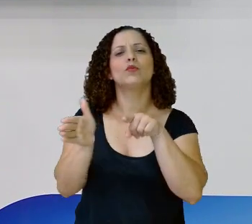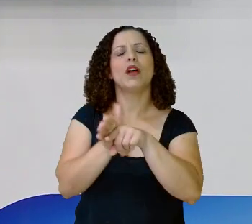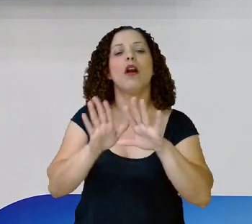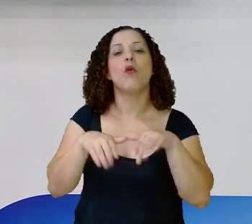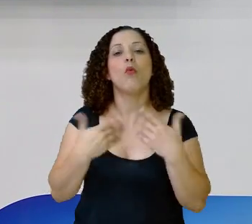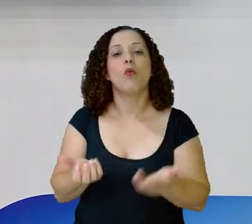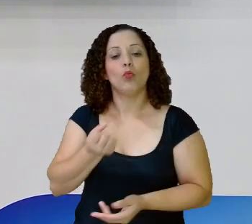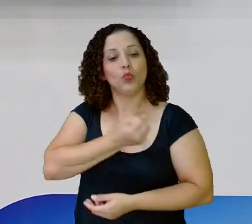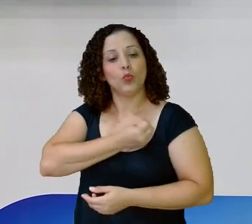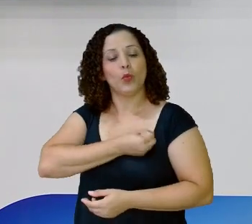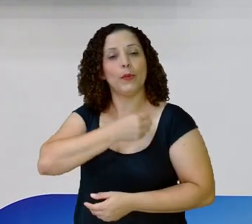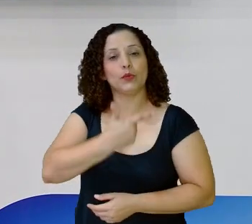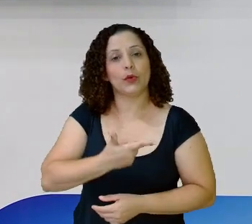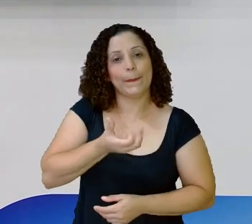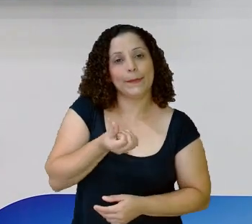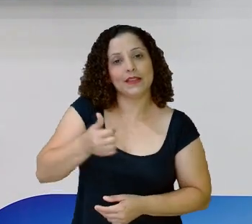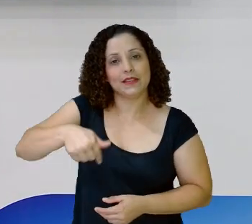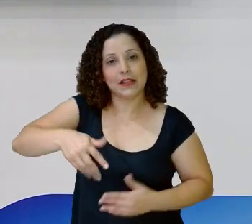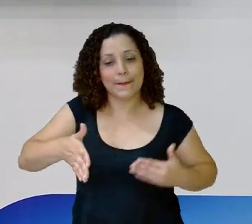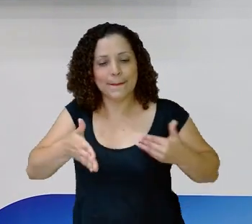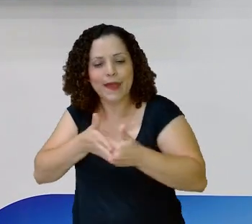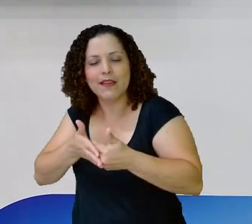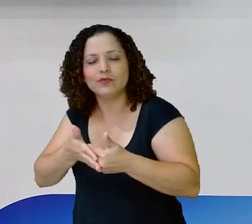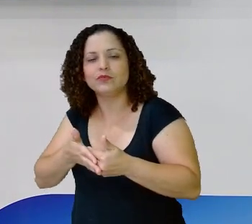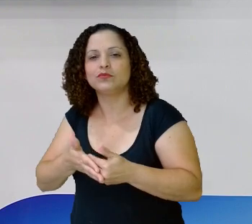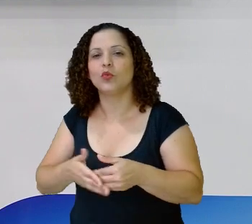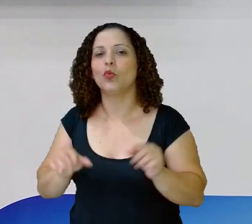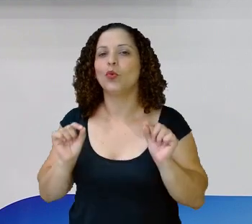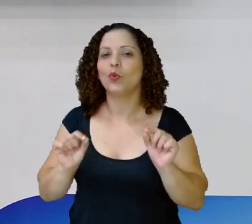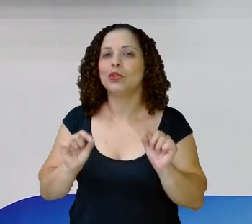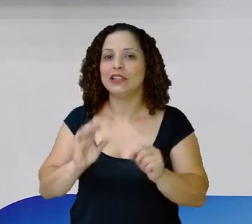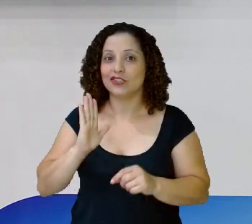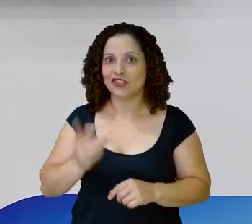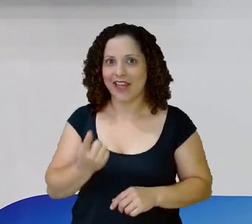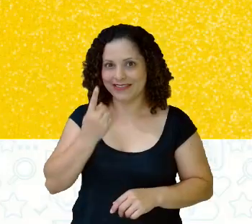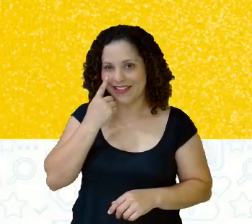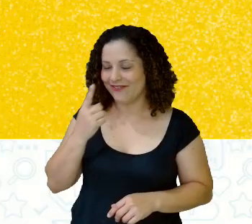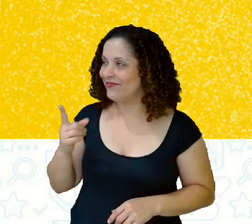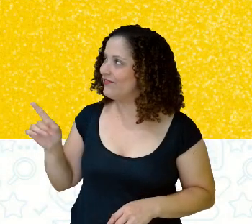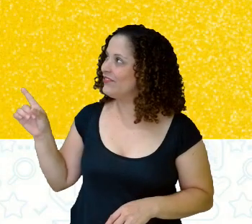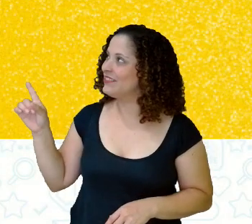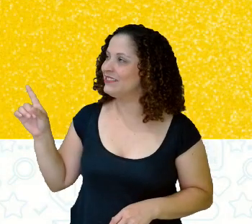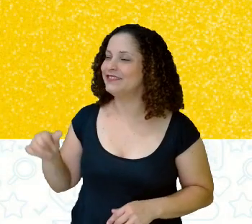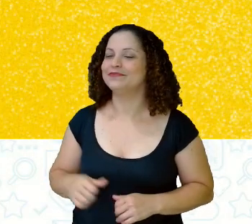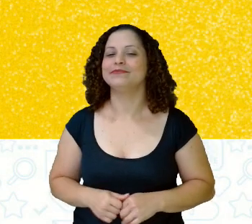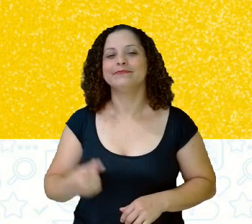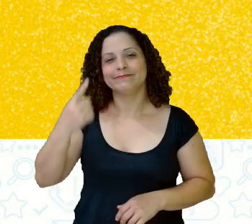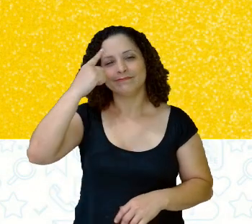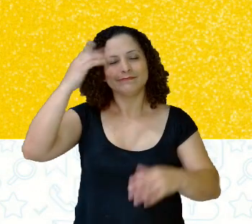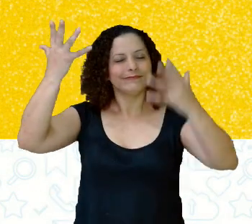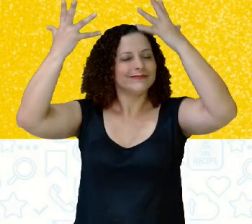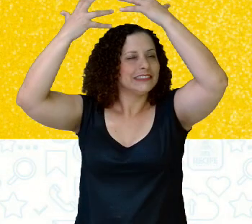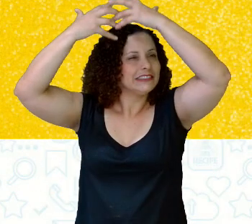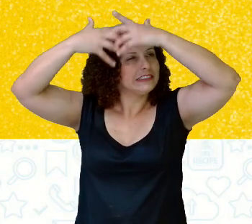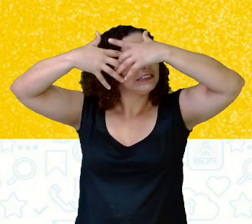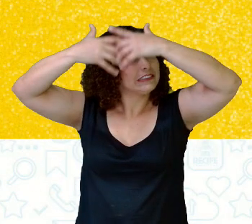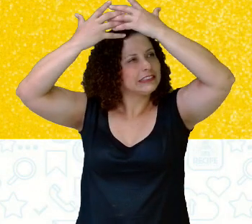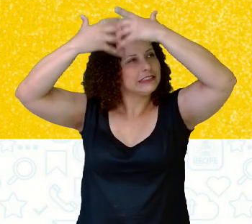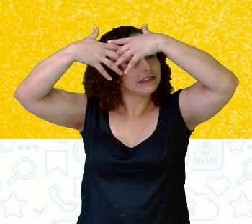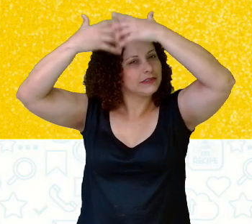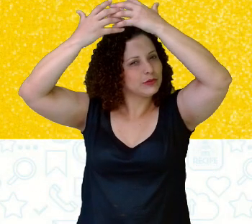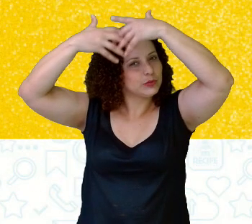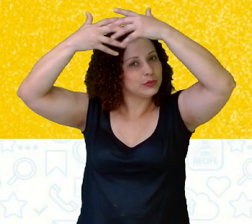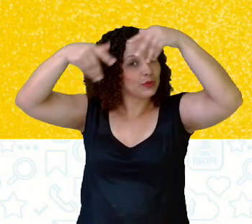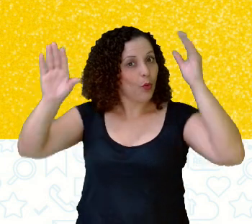número 267 está mais perto? Já está aí Como é raciocinando Já deu para